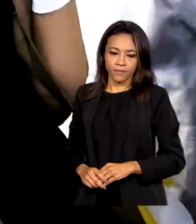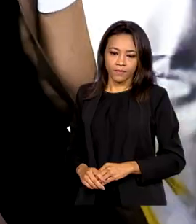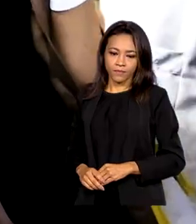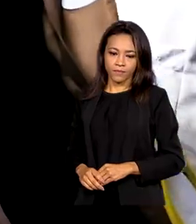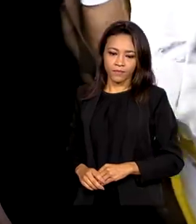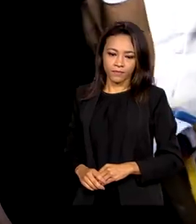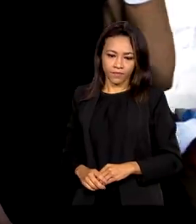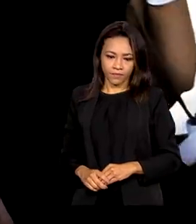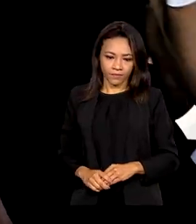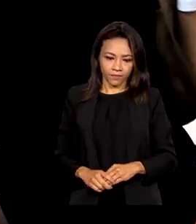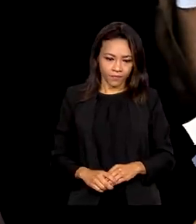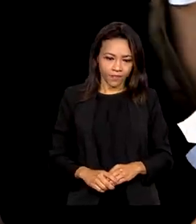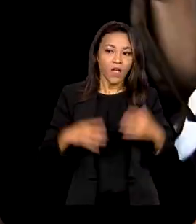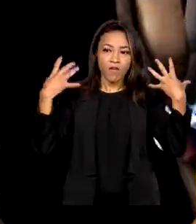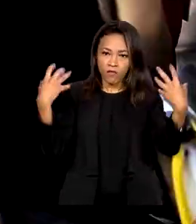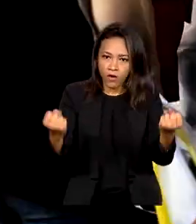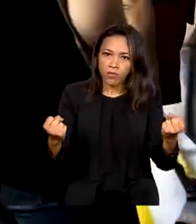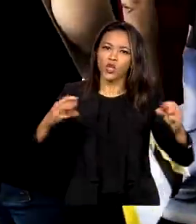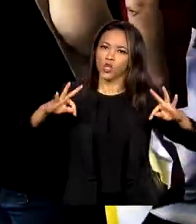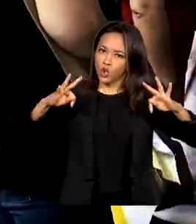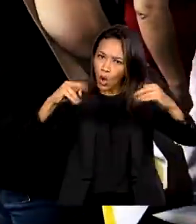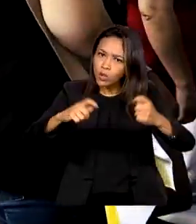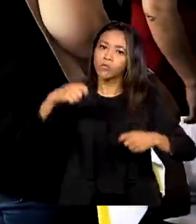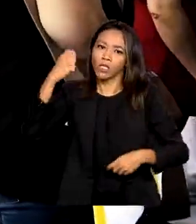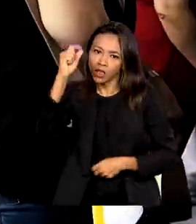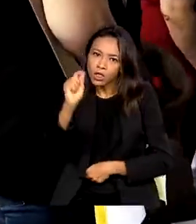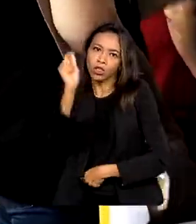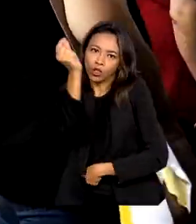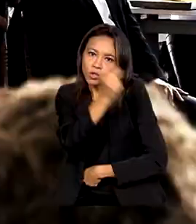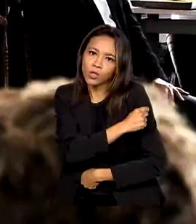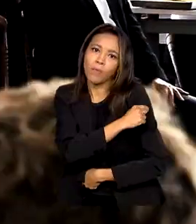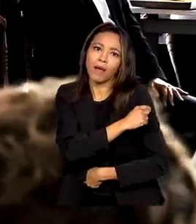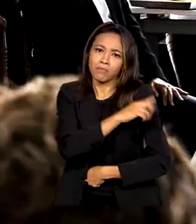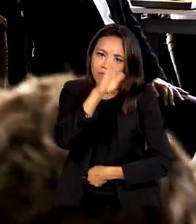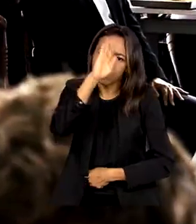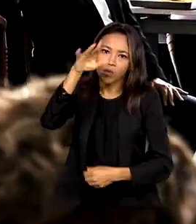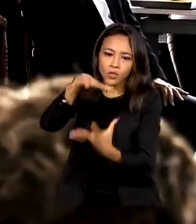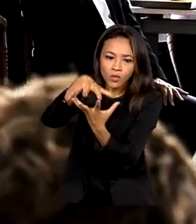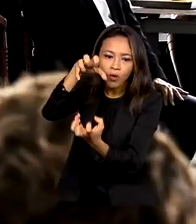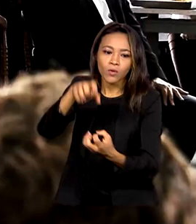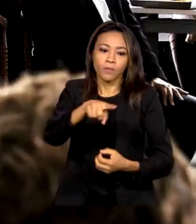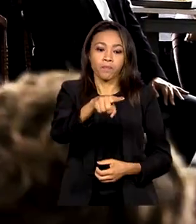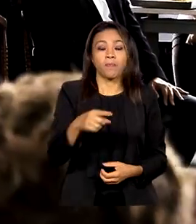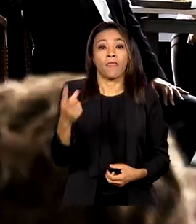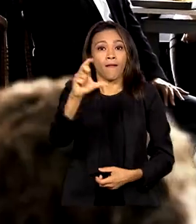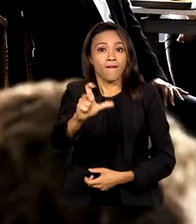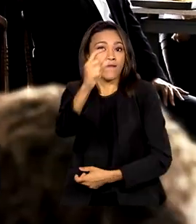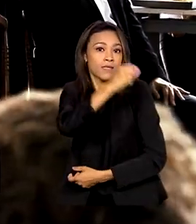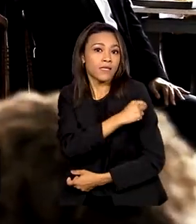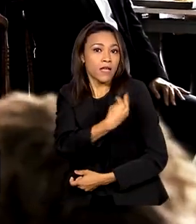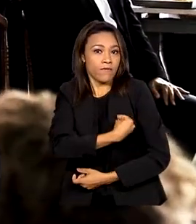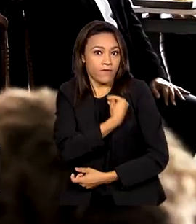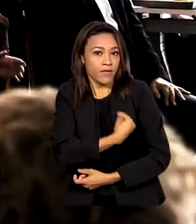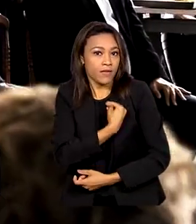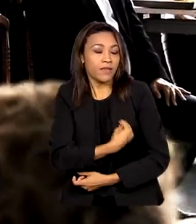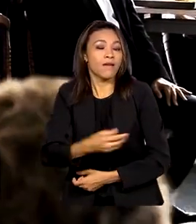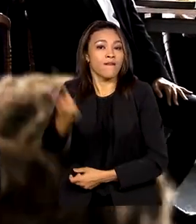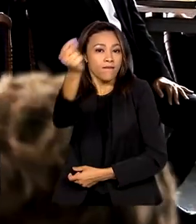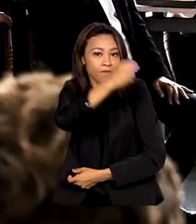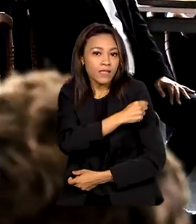Tem que tomar, todo mundo tem que tomar, da manja dos idosos. Vacina é vida, vacina é SUS,